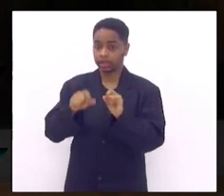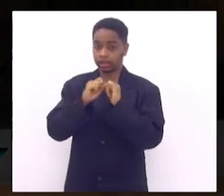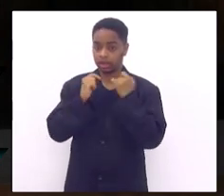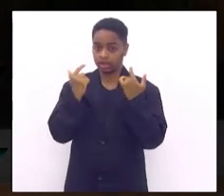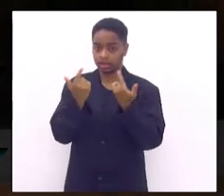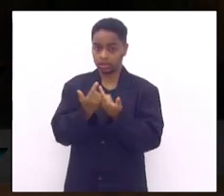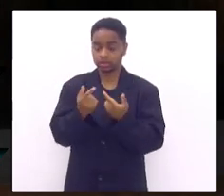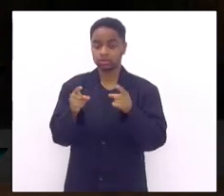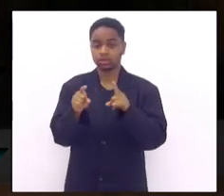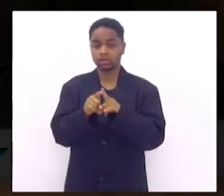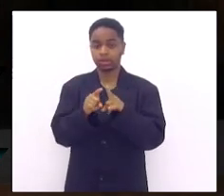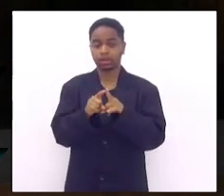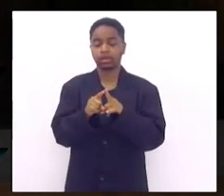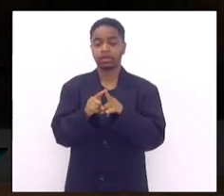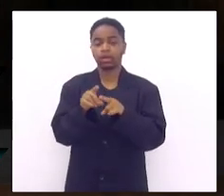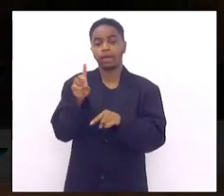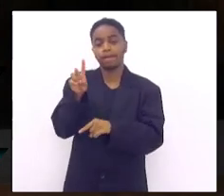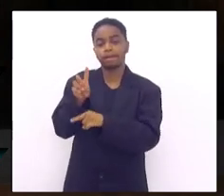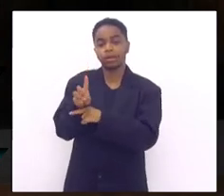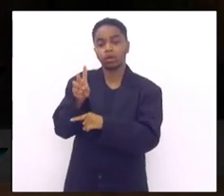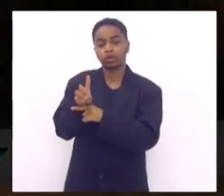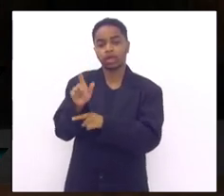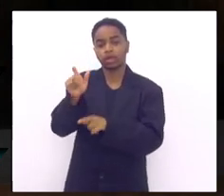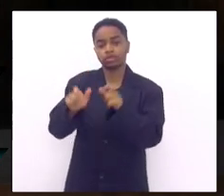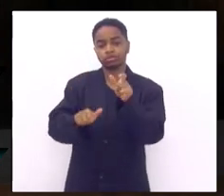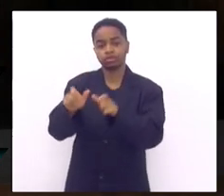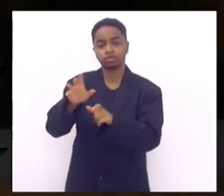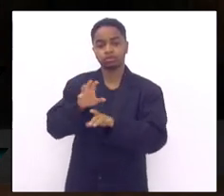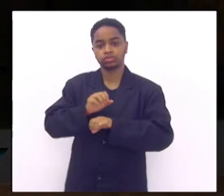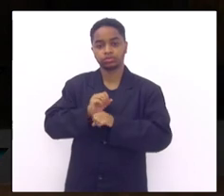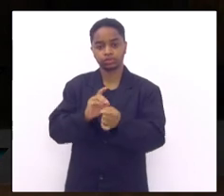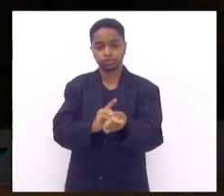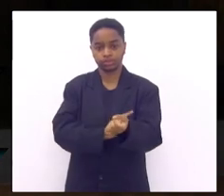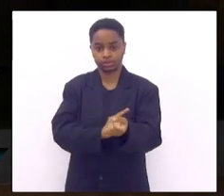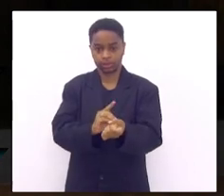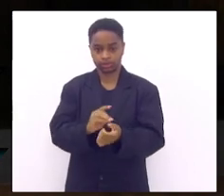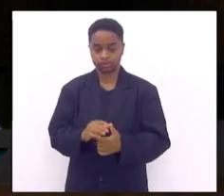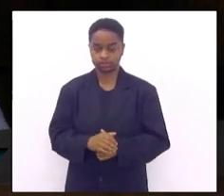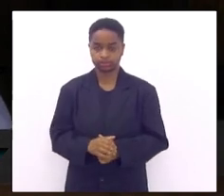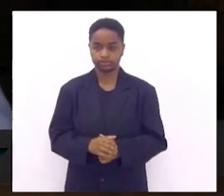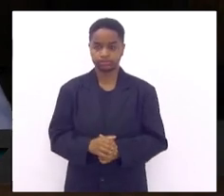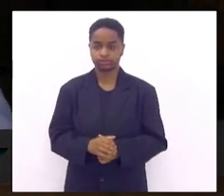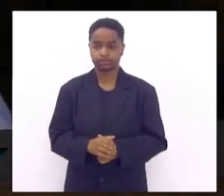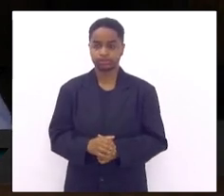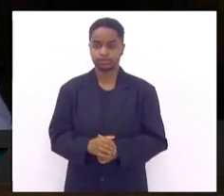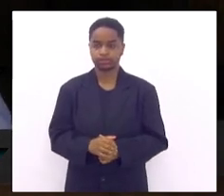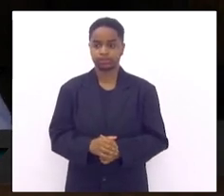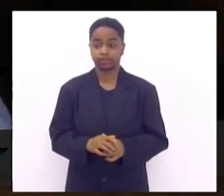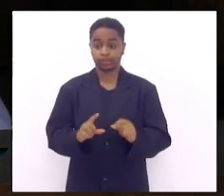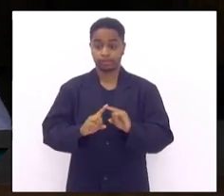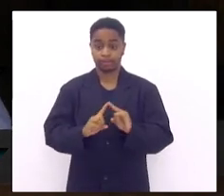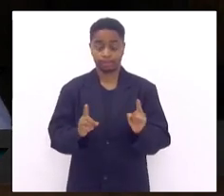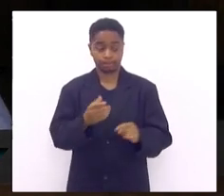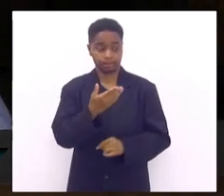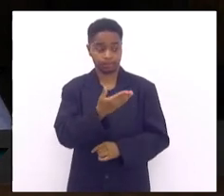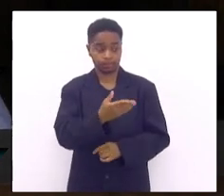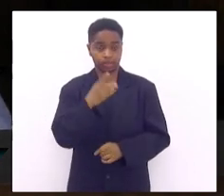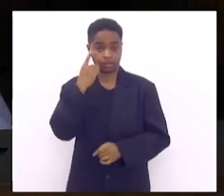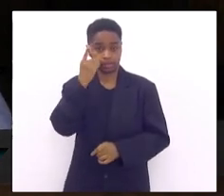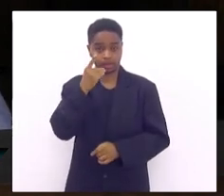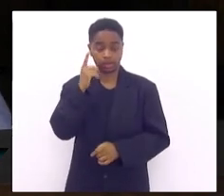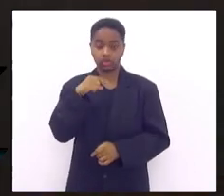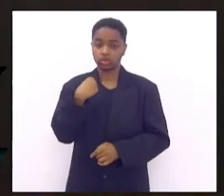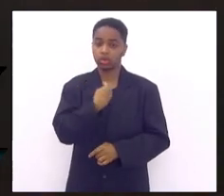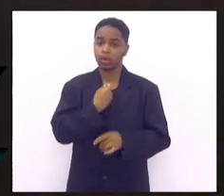tem protegido bastante as pessoas com diabetes mas deputado nós precisamos